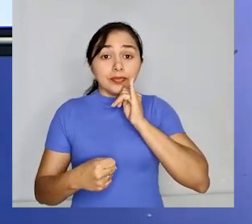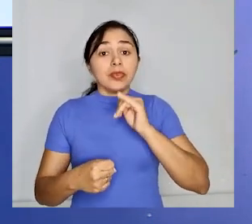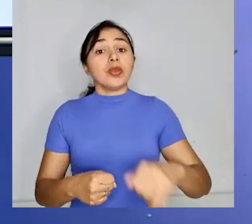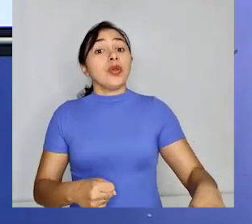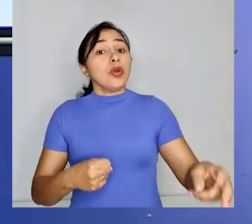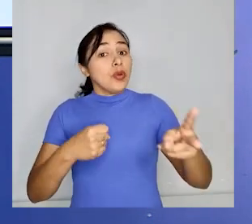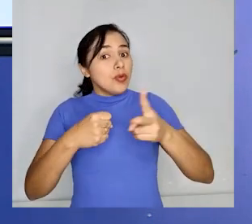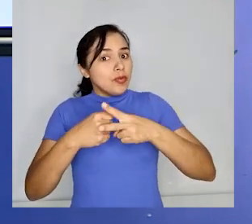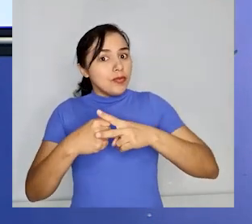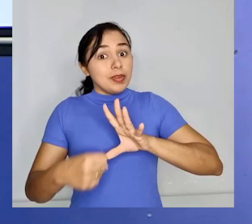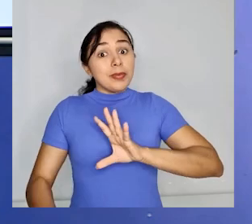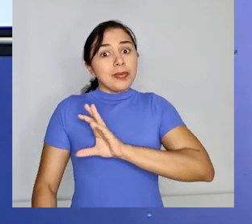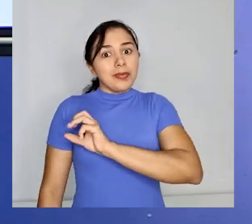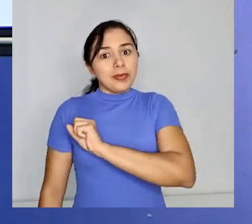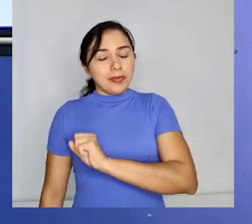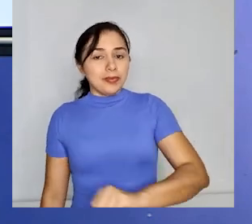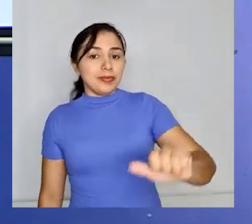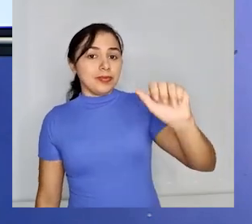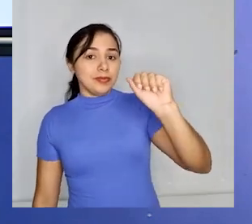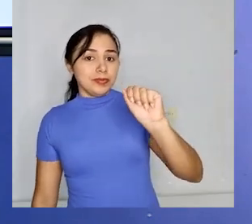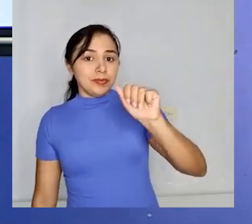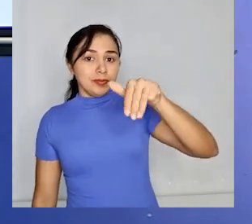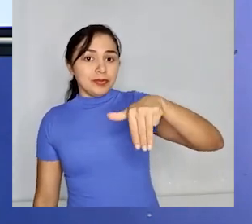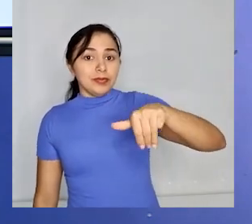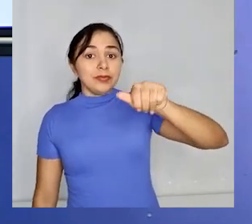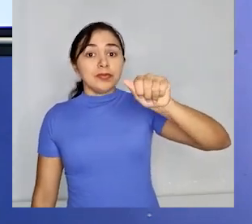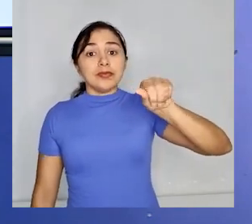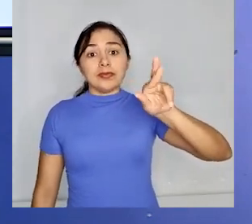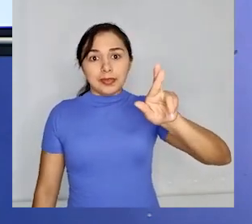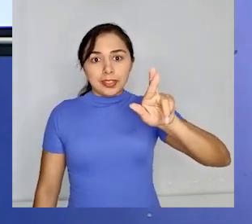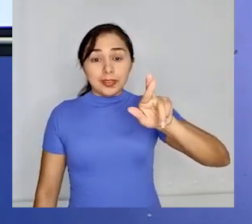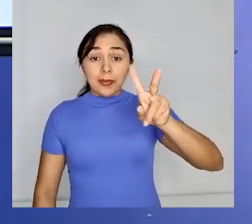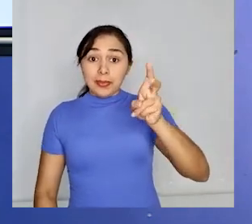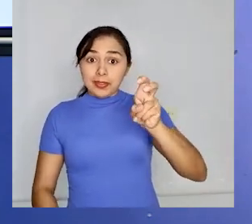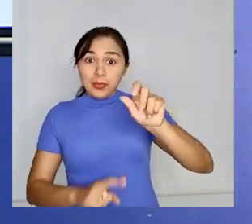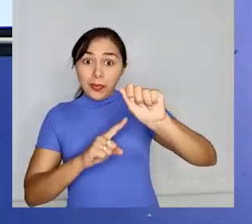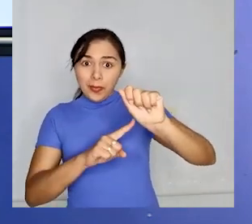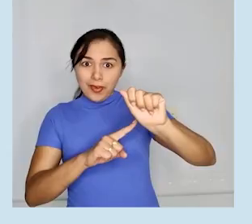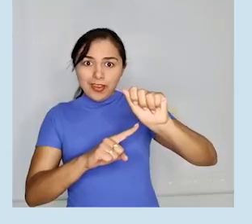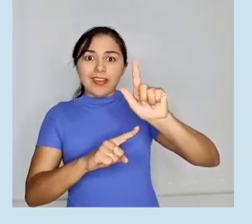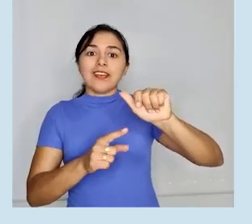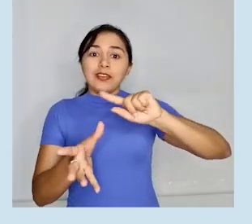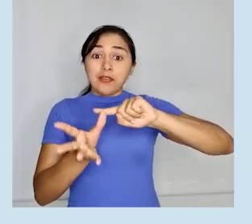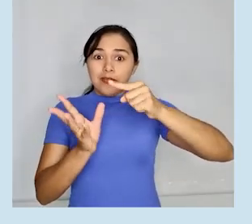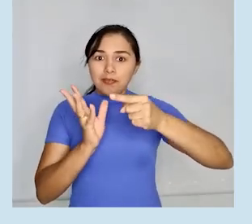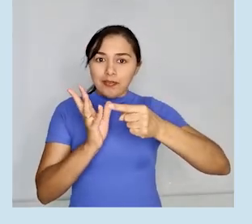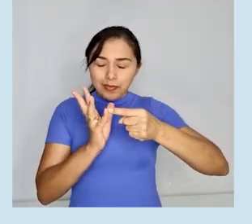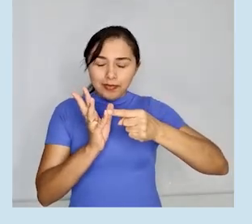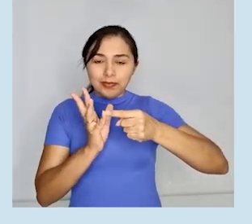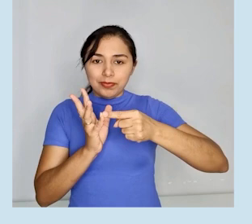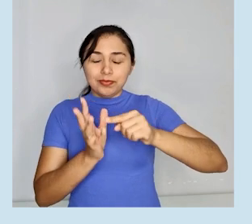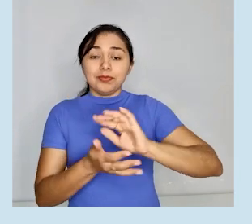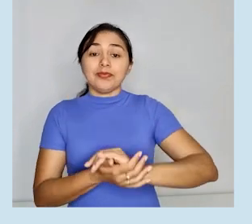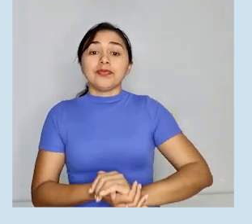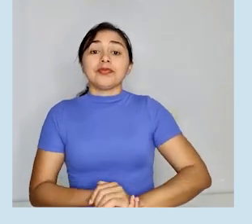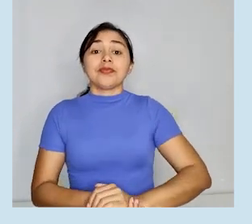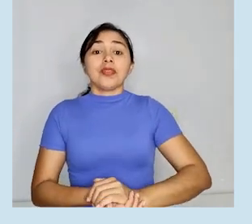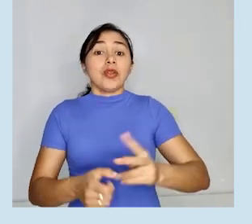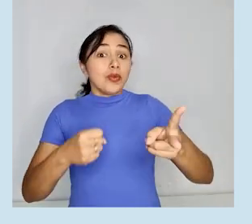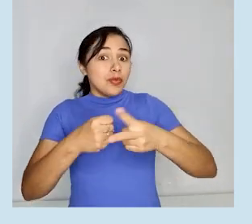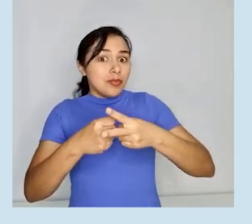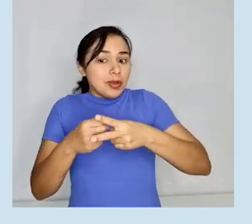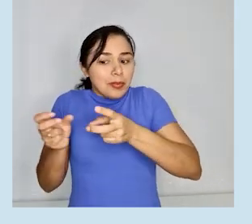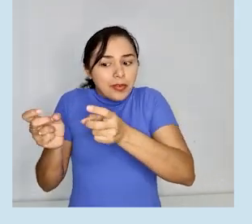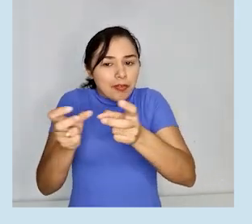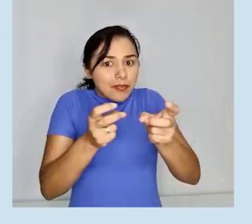da primeira conjugação tem a vogal temática A, o verbo vender, que é da segunda conjugação, tem